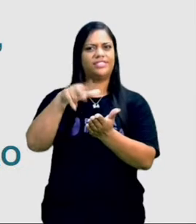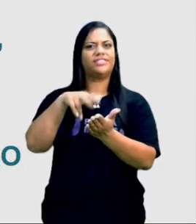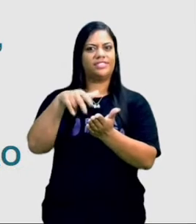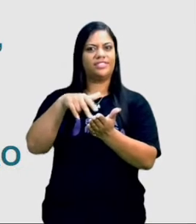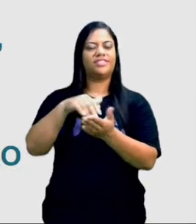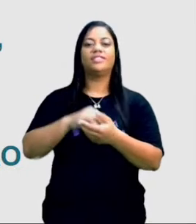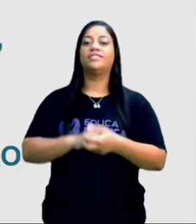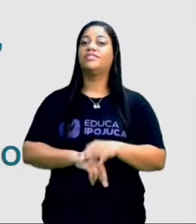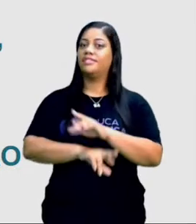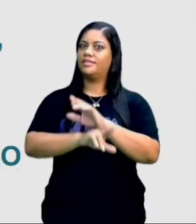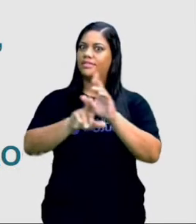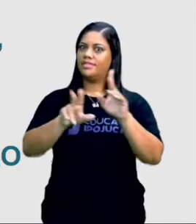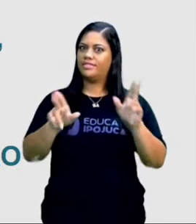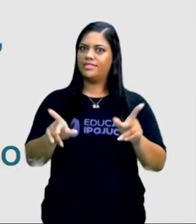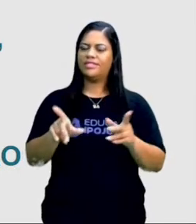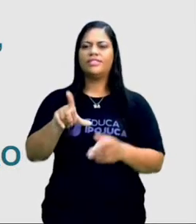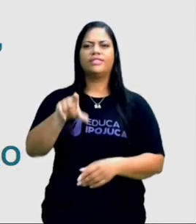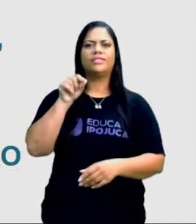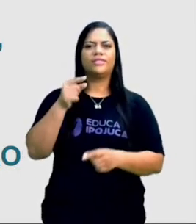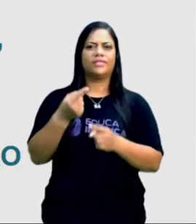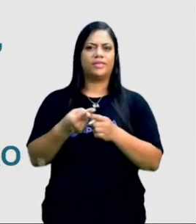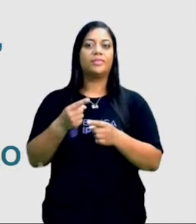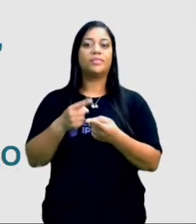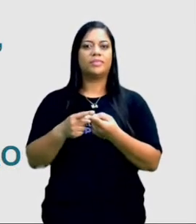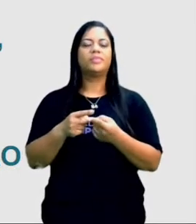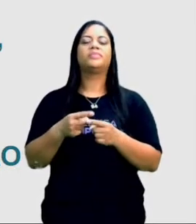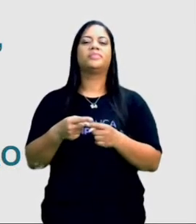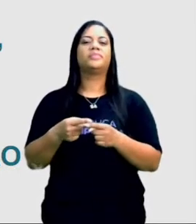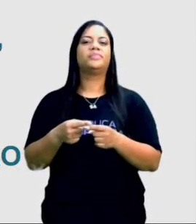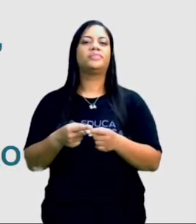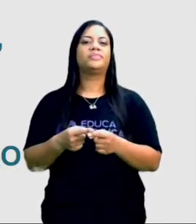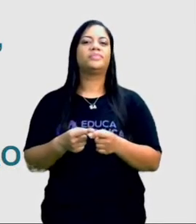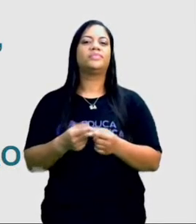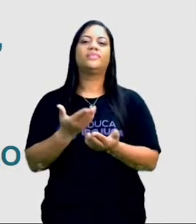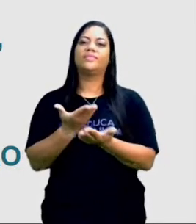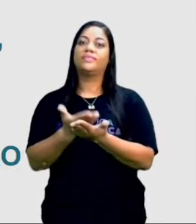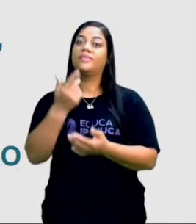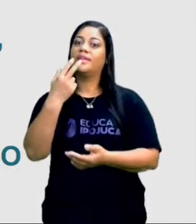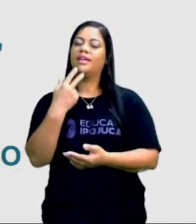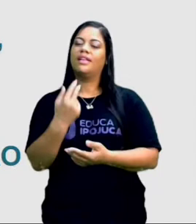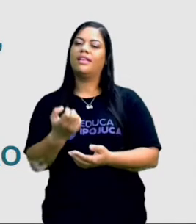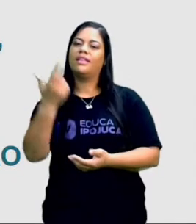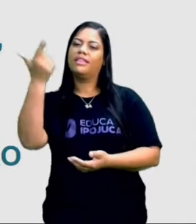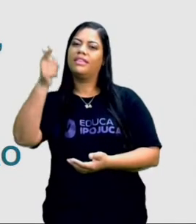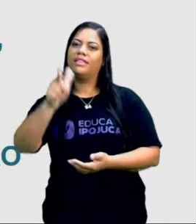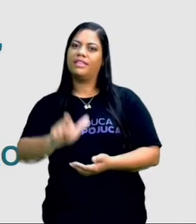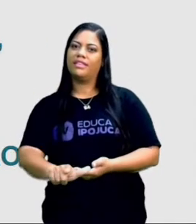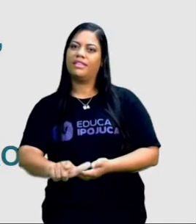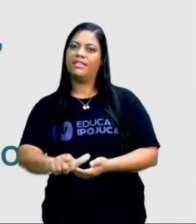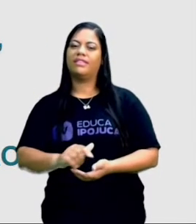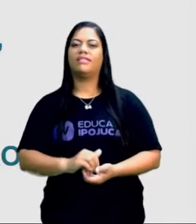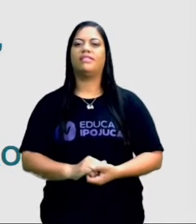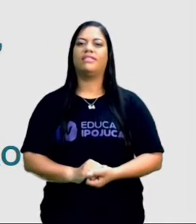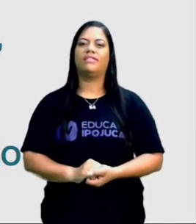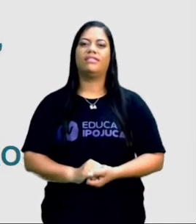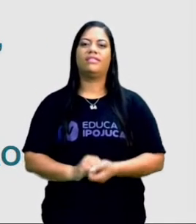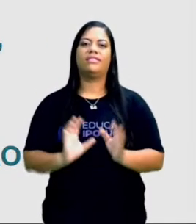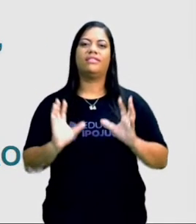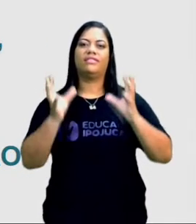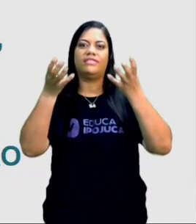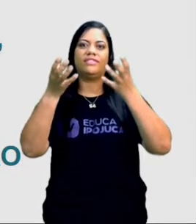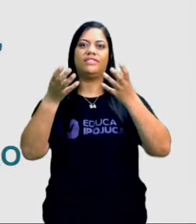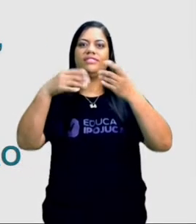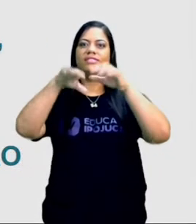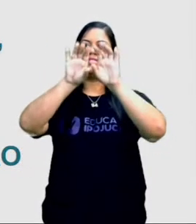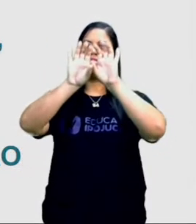forma. Eu escolhi ele porque como é um reconto, a gente vai compreender ele mais um pouco. Festa no